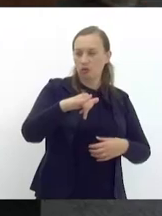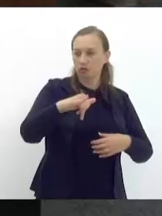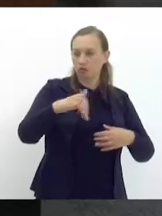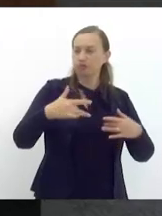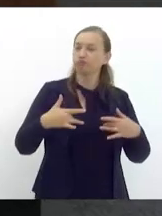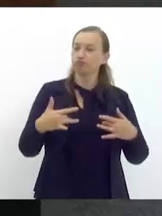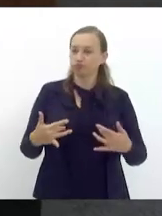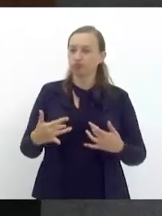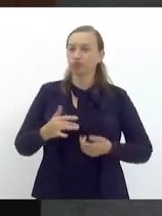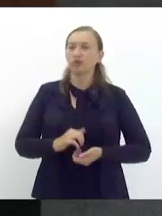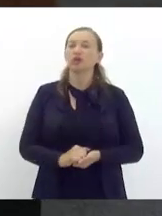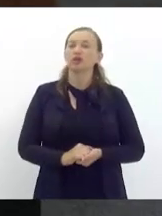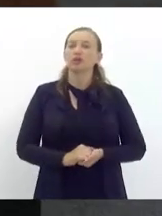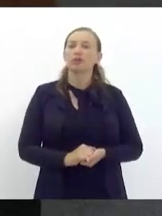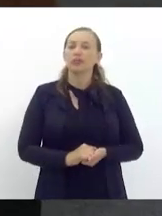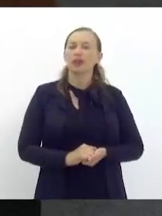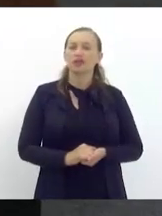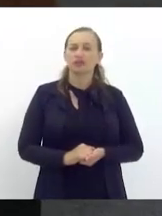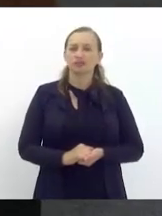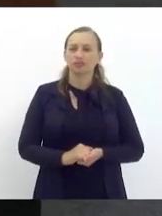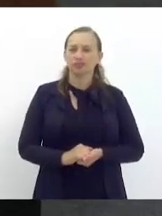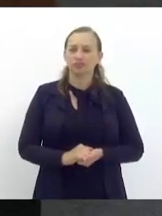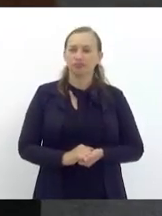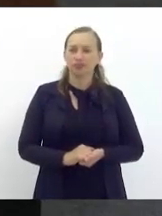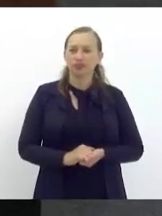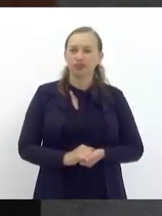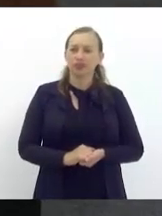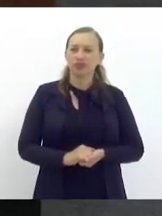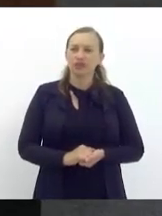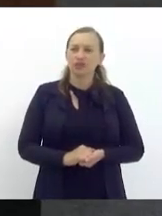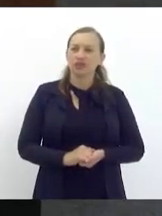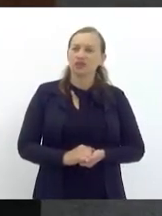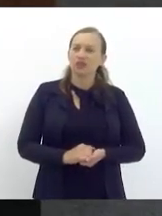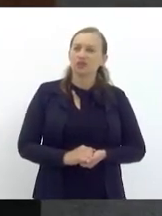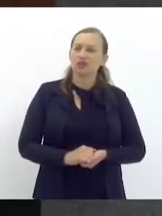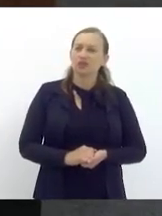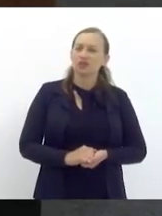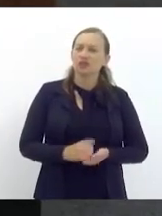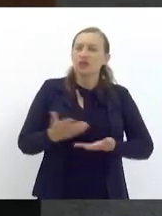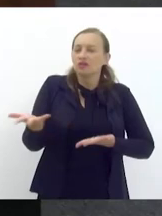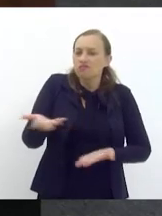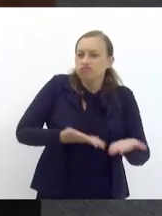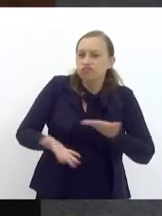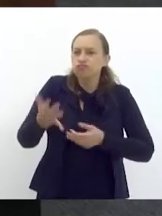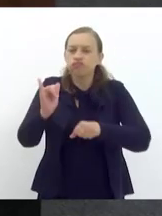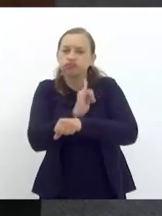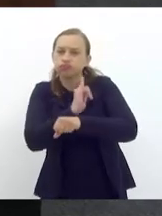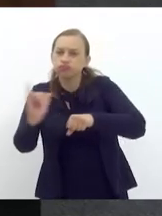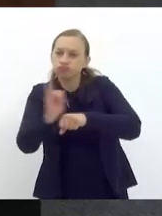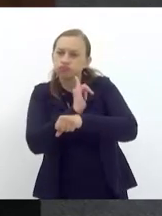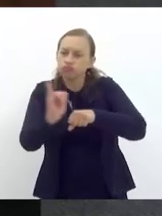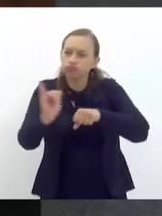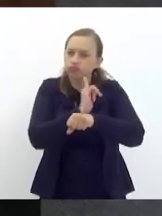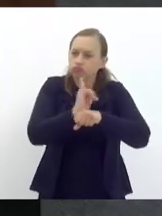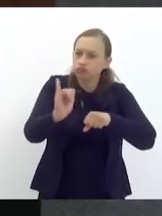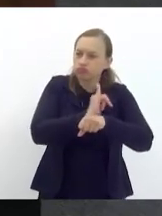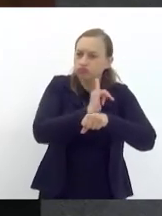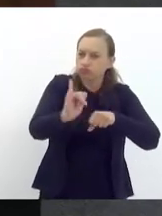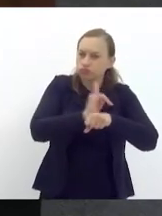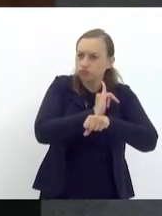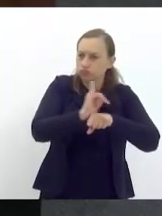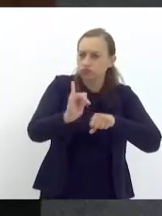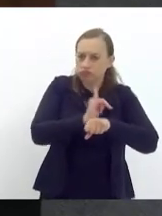se notabilizou exatamente participando dessa estratégia de transporte de